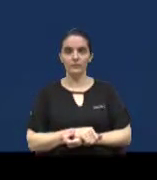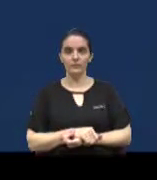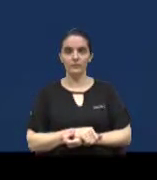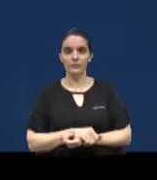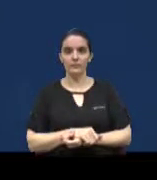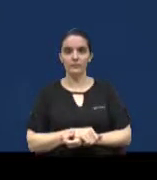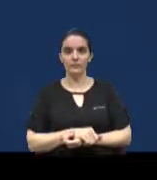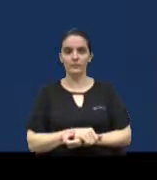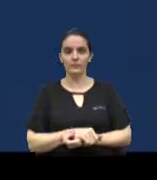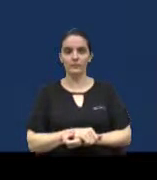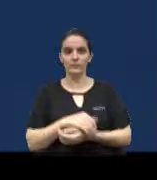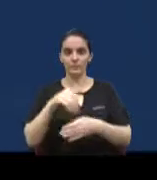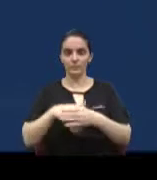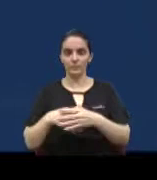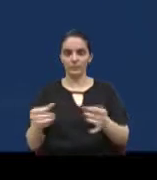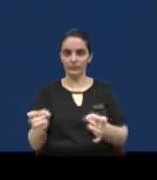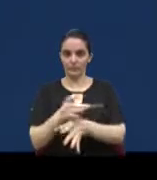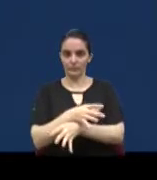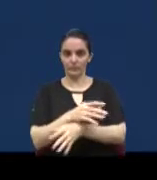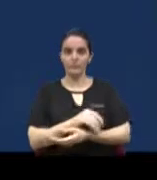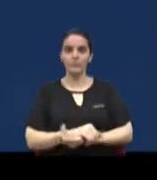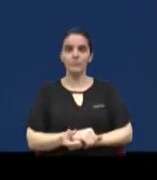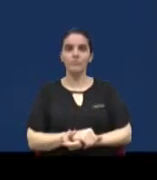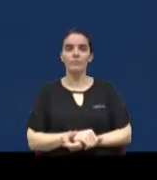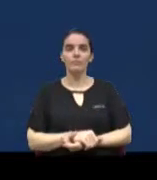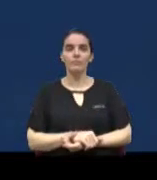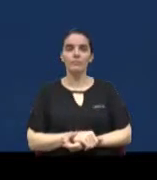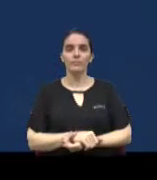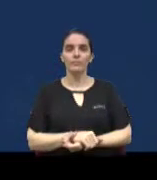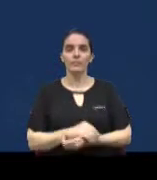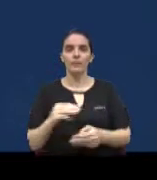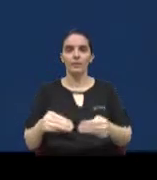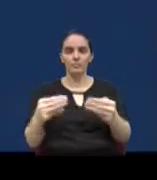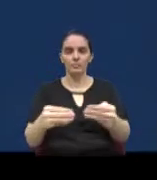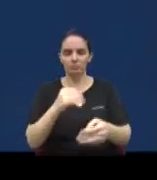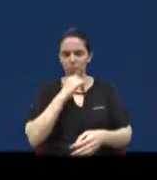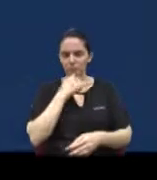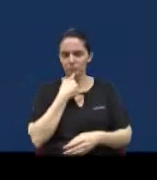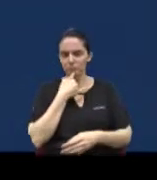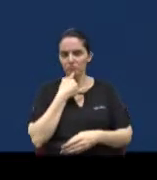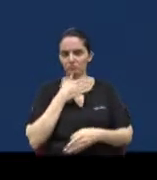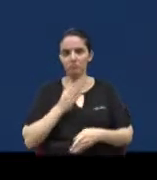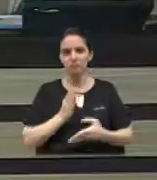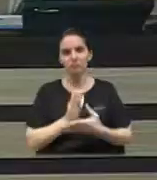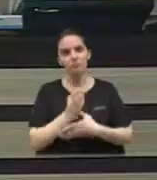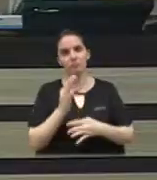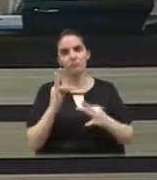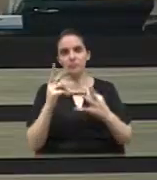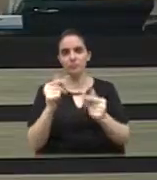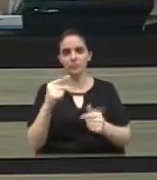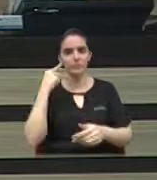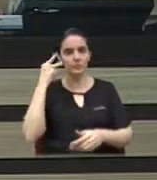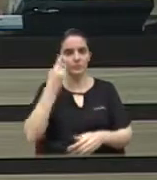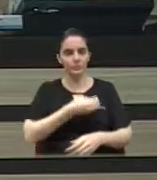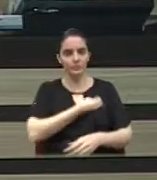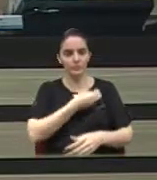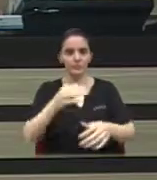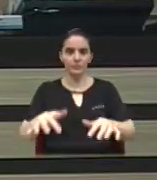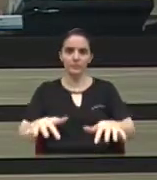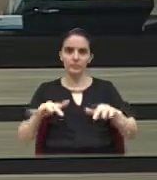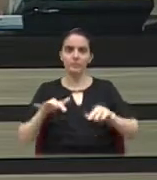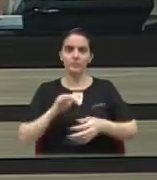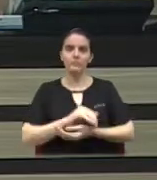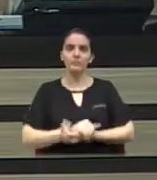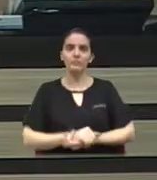Está encerrada a votação. A moção de pesar foi aprovada por todos os vereadores presentes no plenário.